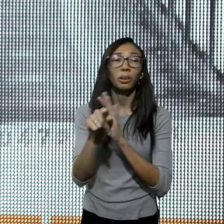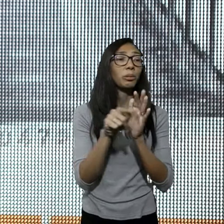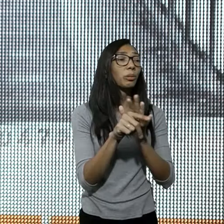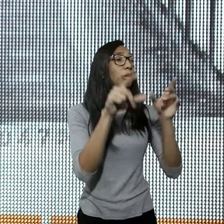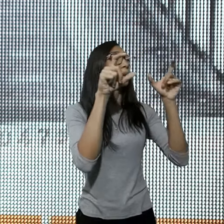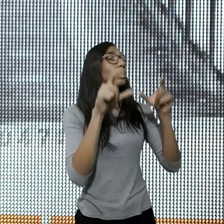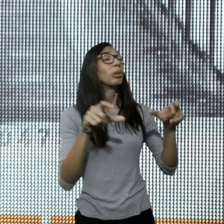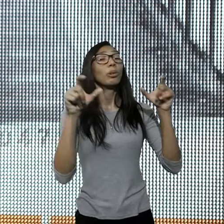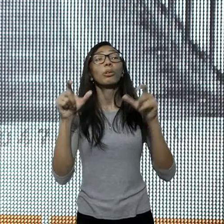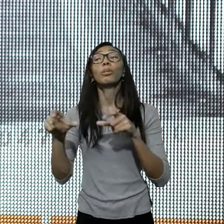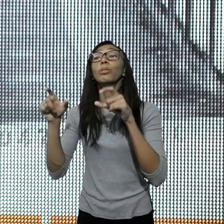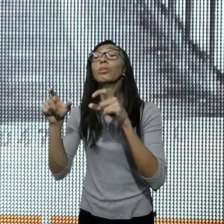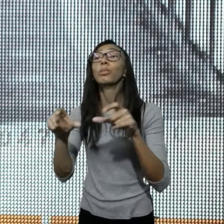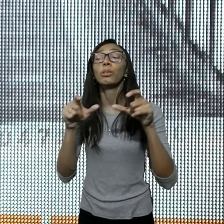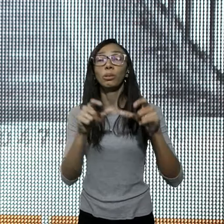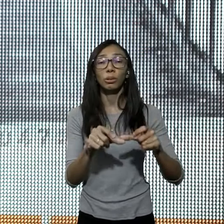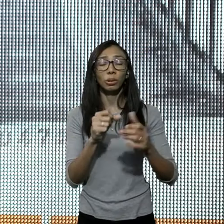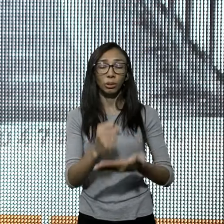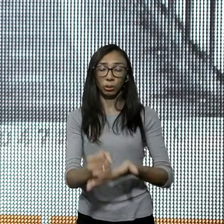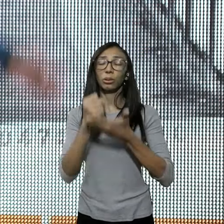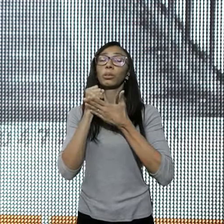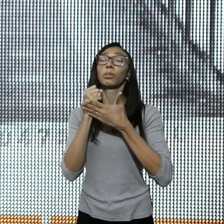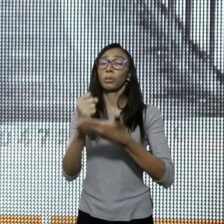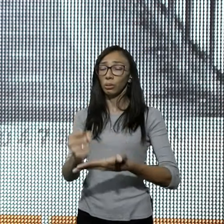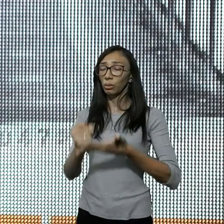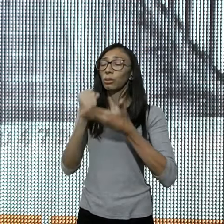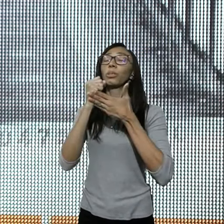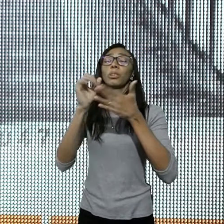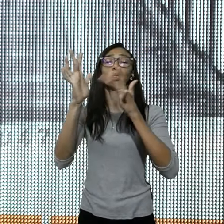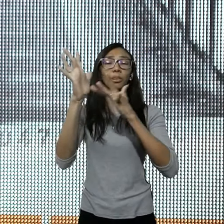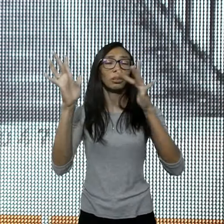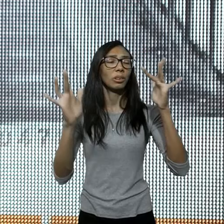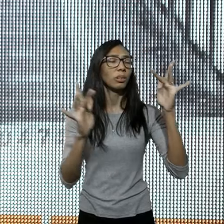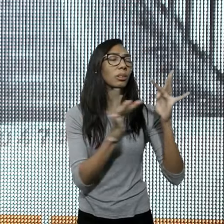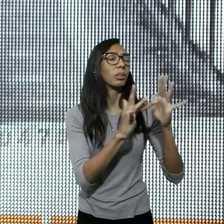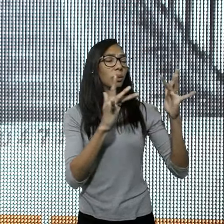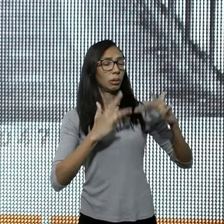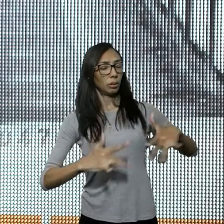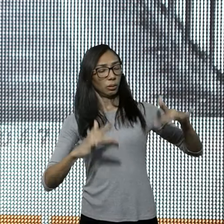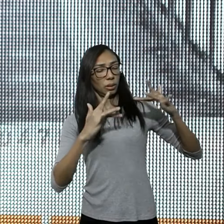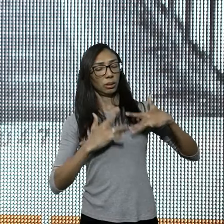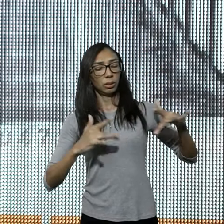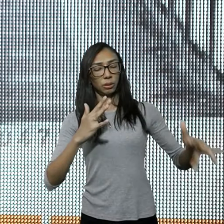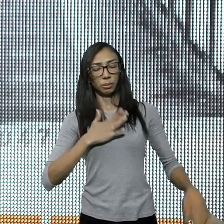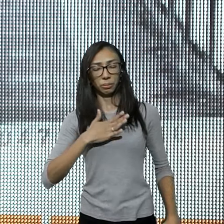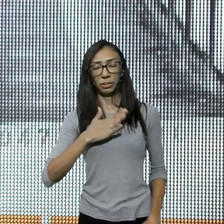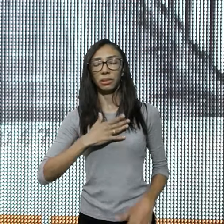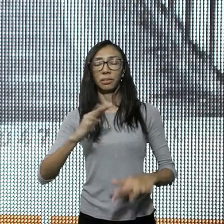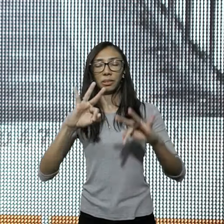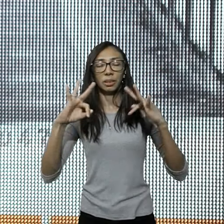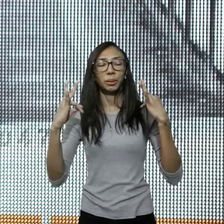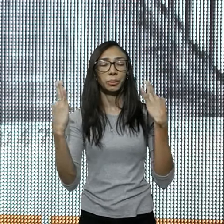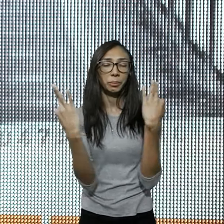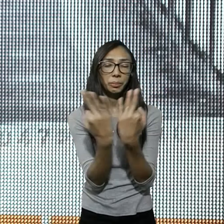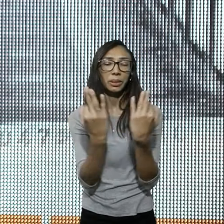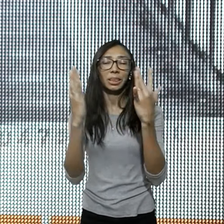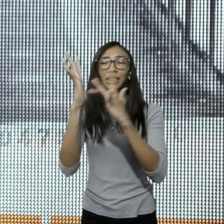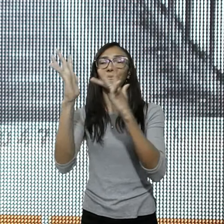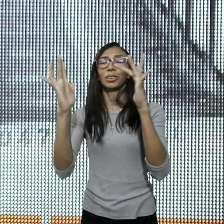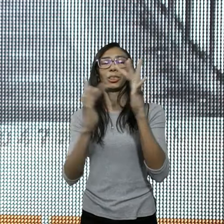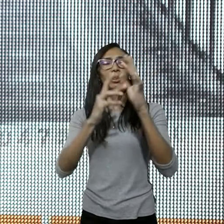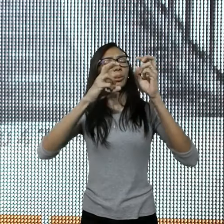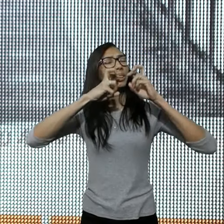onde está, Senhor, socorro Senhor, tem compaixão, de mim, da minha família, nós escutamos, esse grito, de